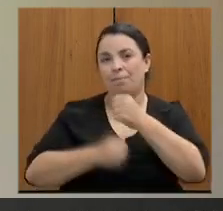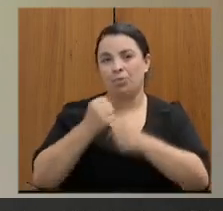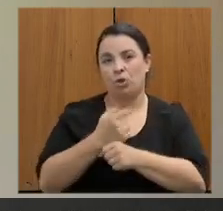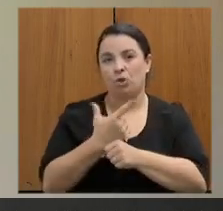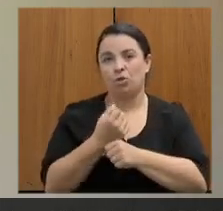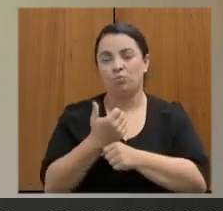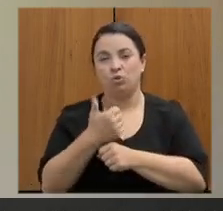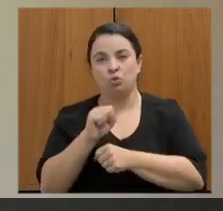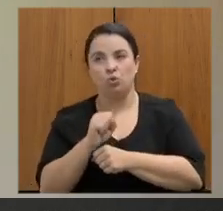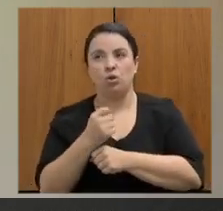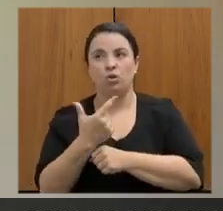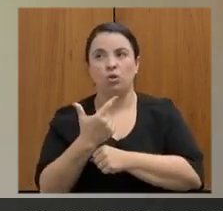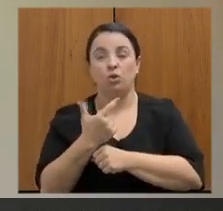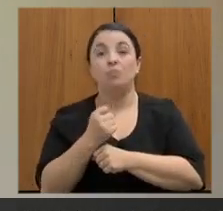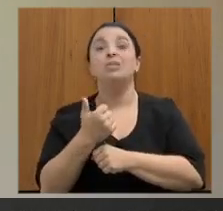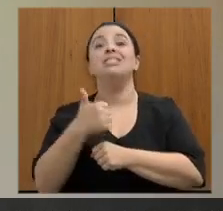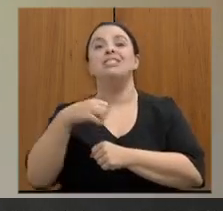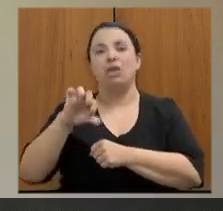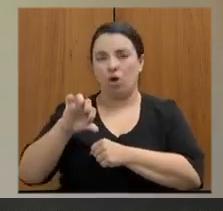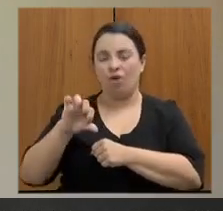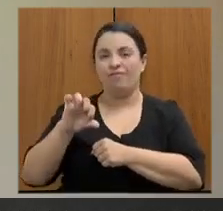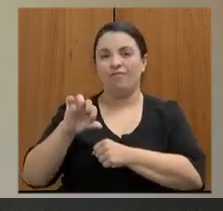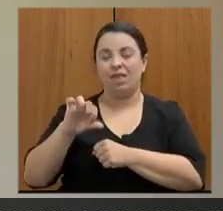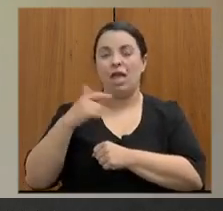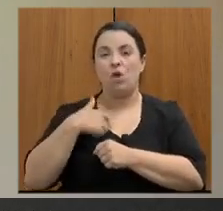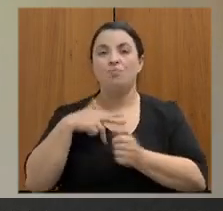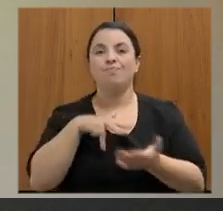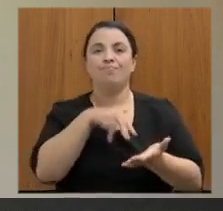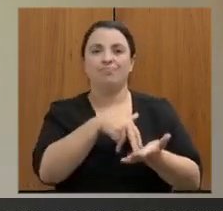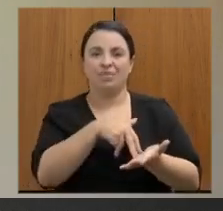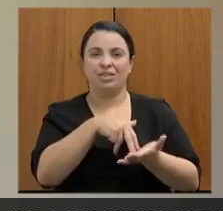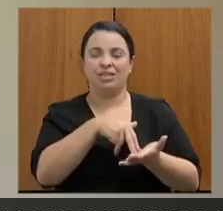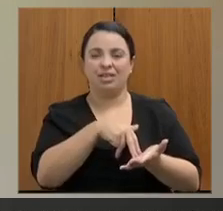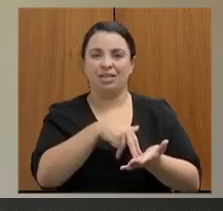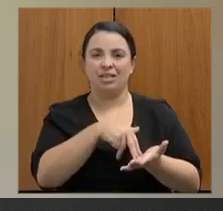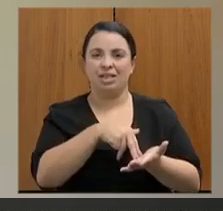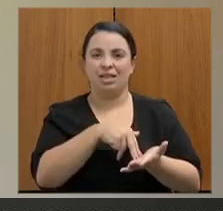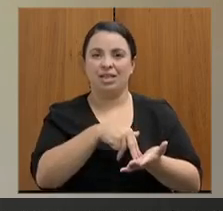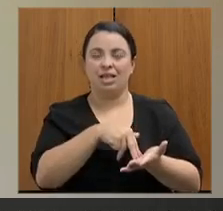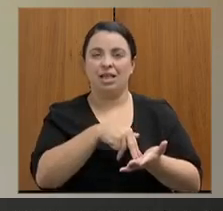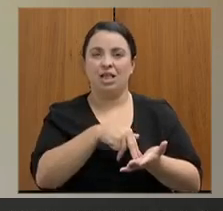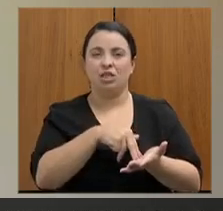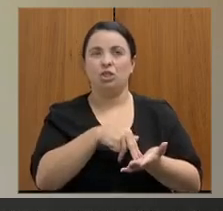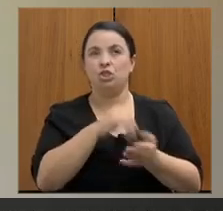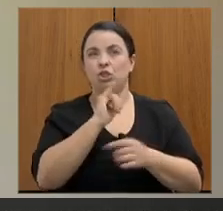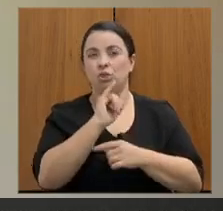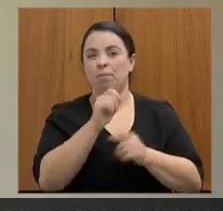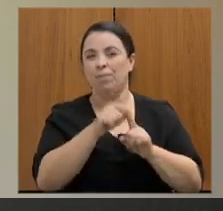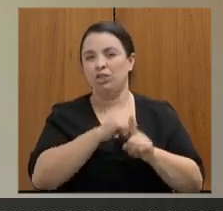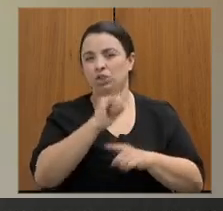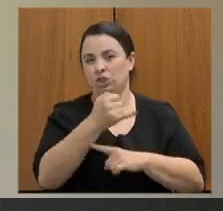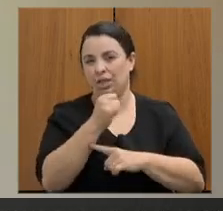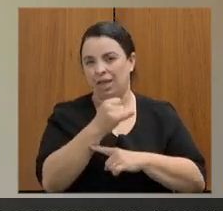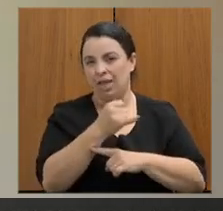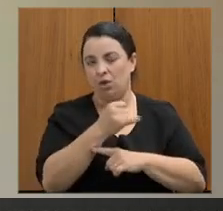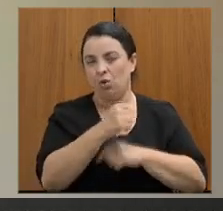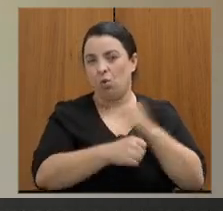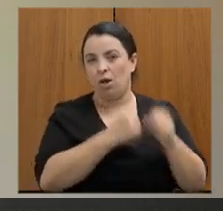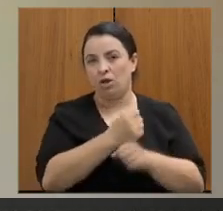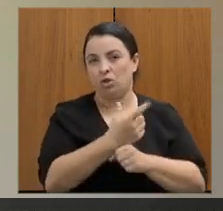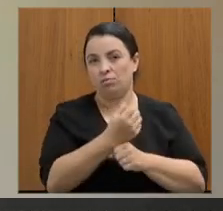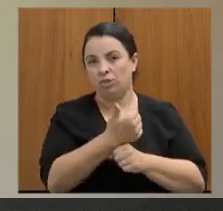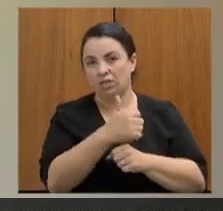2019 eu fiz uma visita à senhora em janeiro de 2019 na secretaria me apresentando